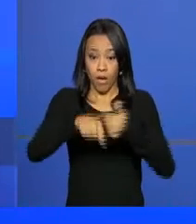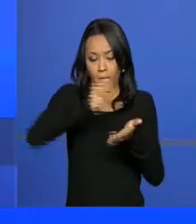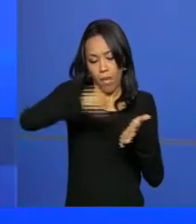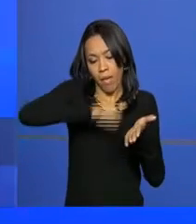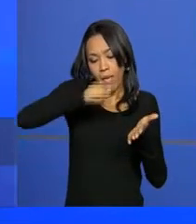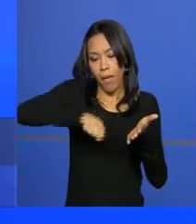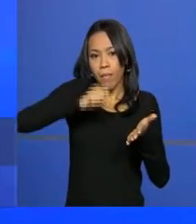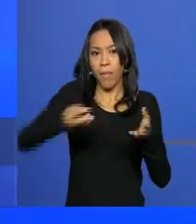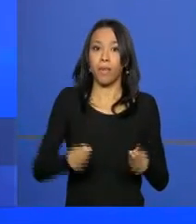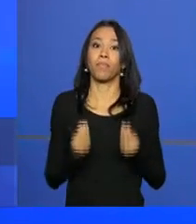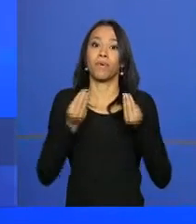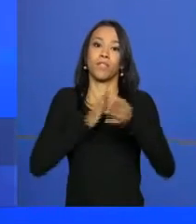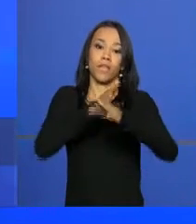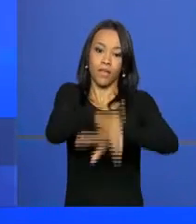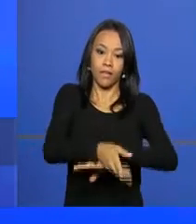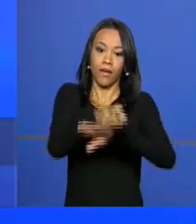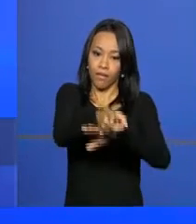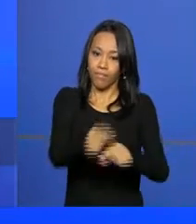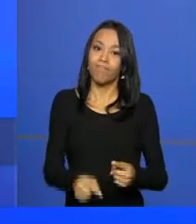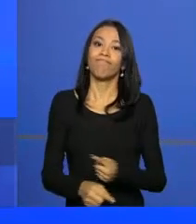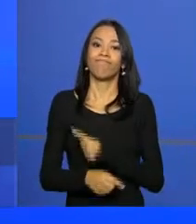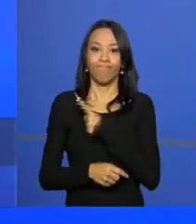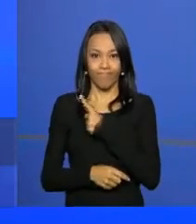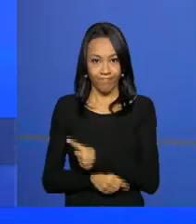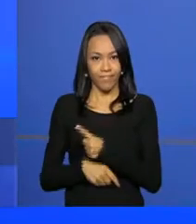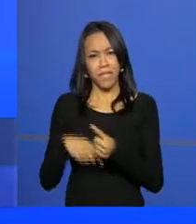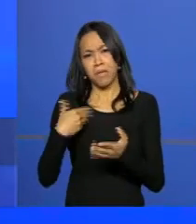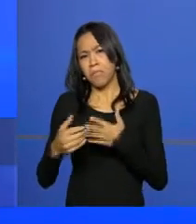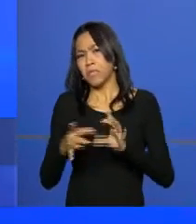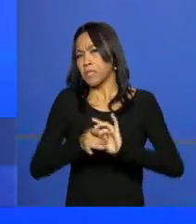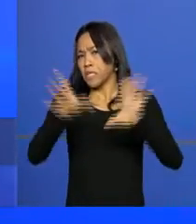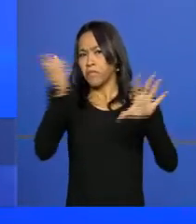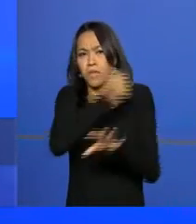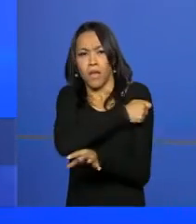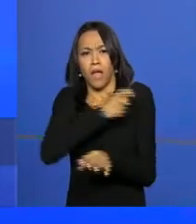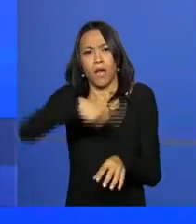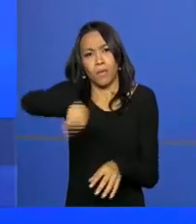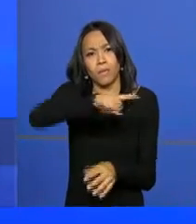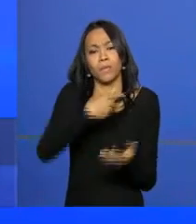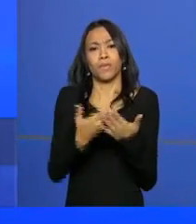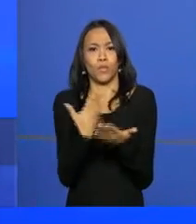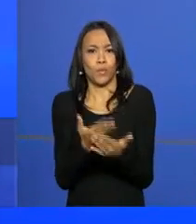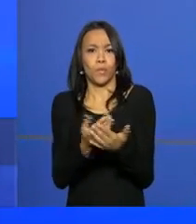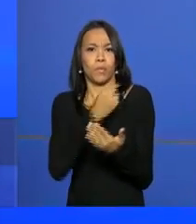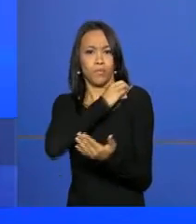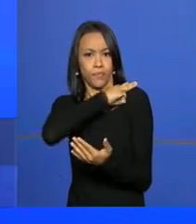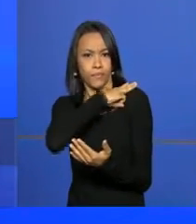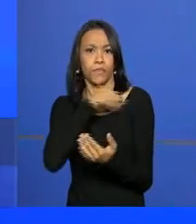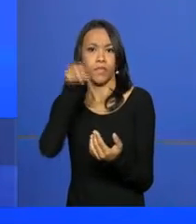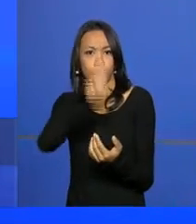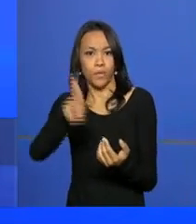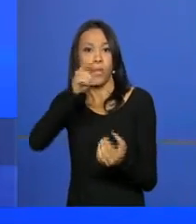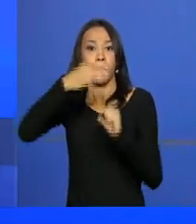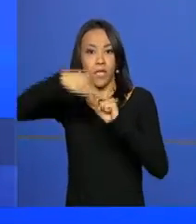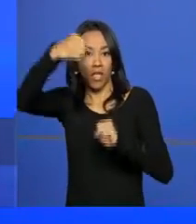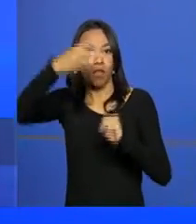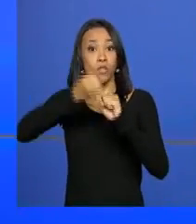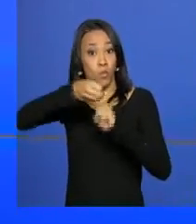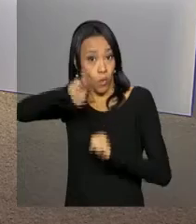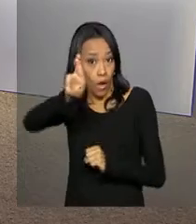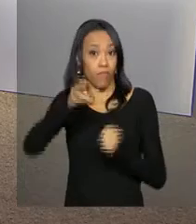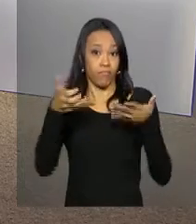inscritos no site do concurso e podem participar especialistas, estudantes do ensino médio, de graduação, mestrado e